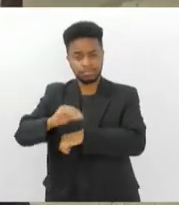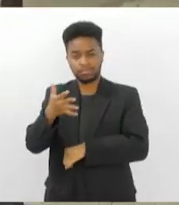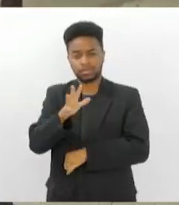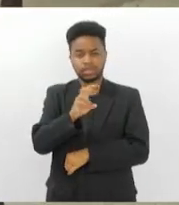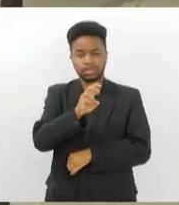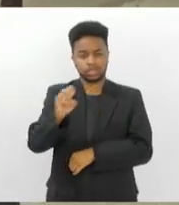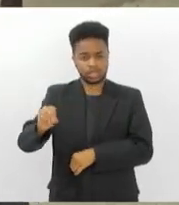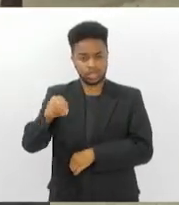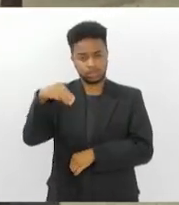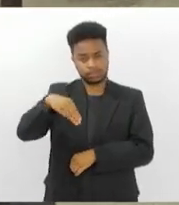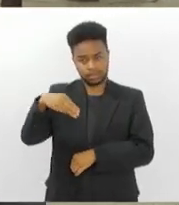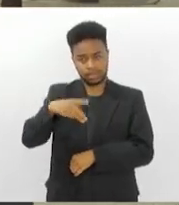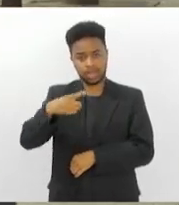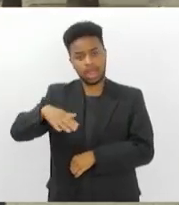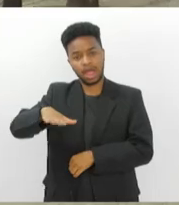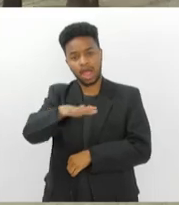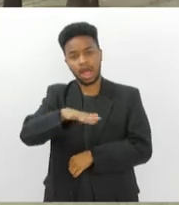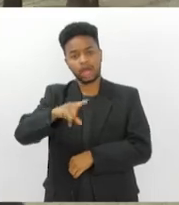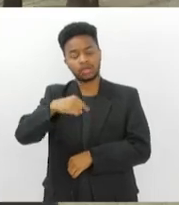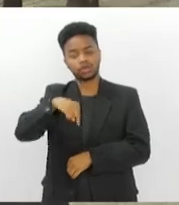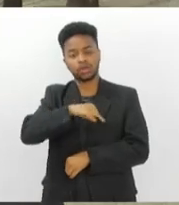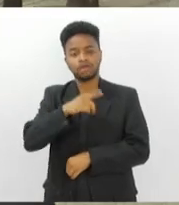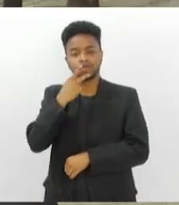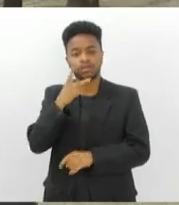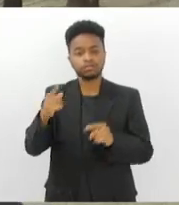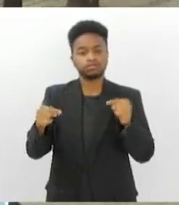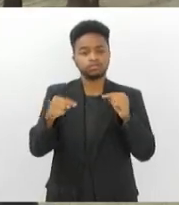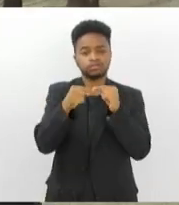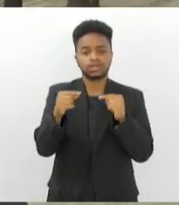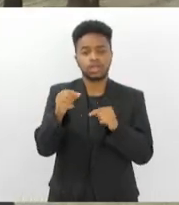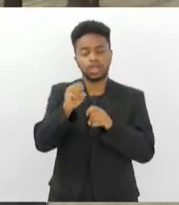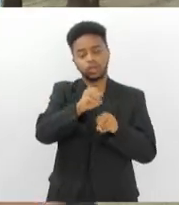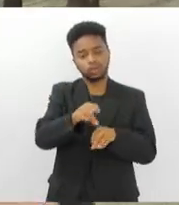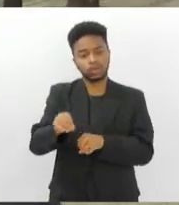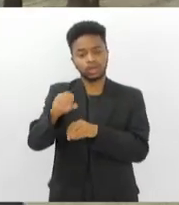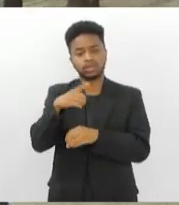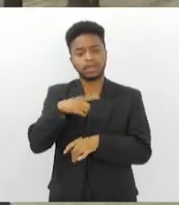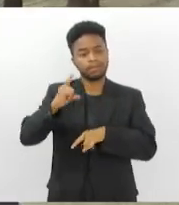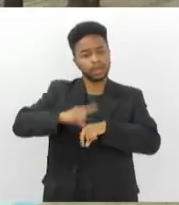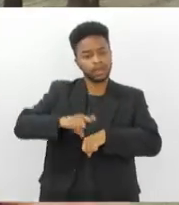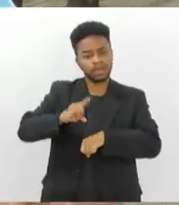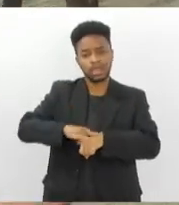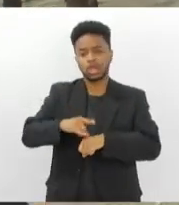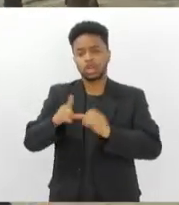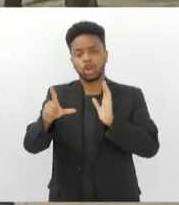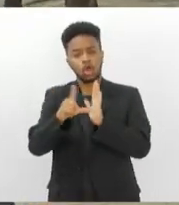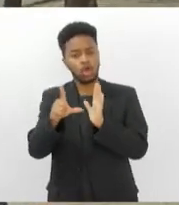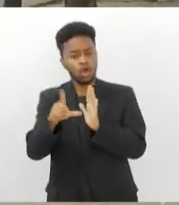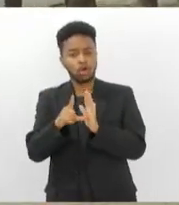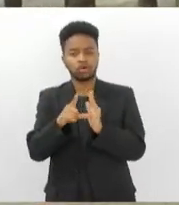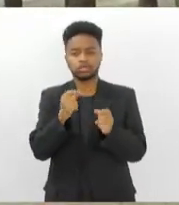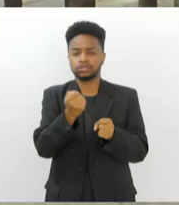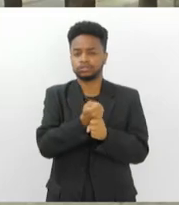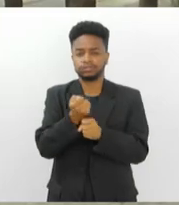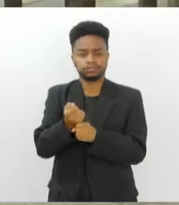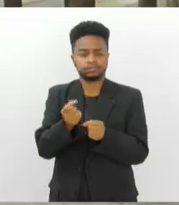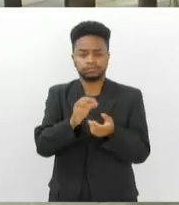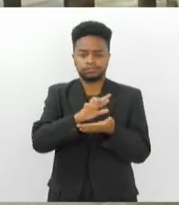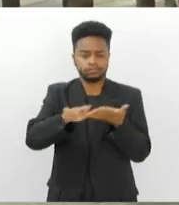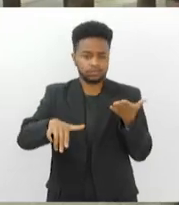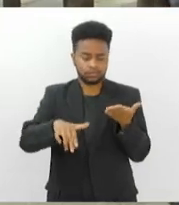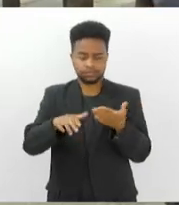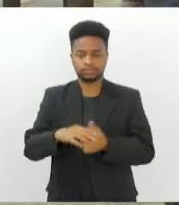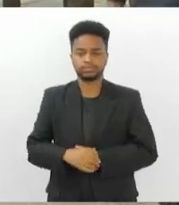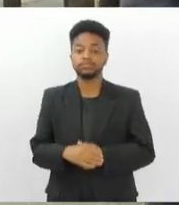na área que a gente chama do educacional, todas as amenidades, banheiros, loja, cafeteria. Então, isso a gente